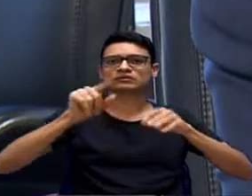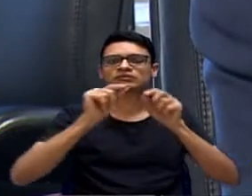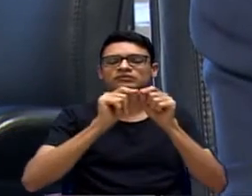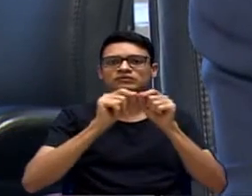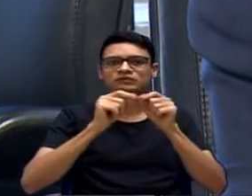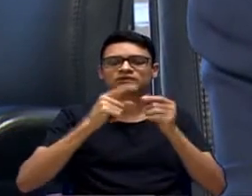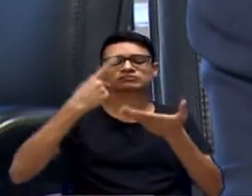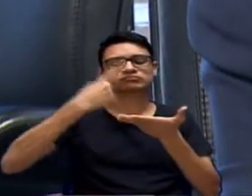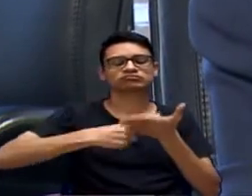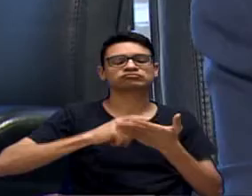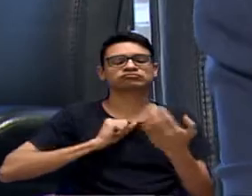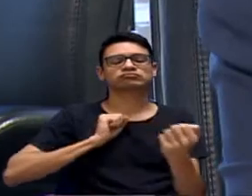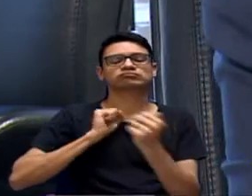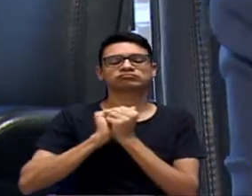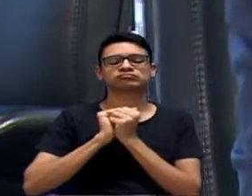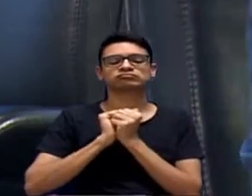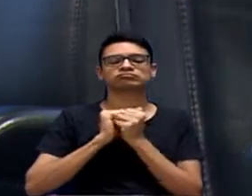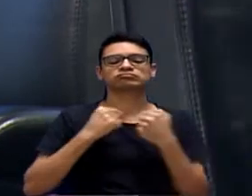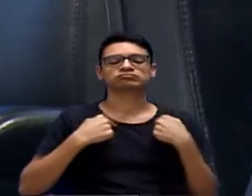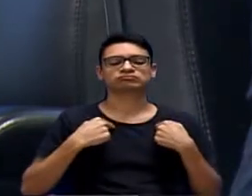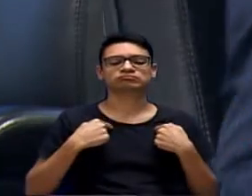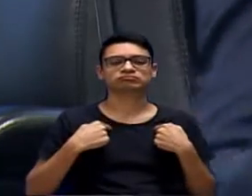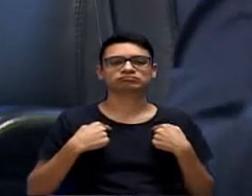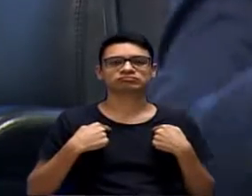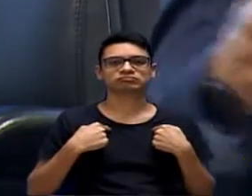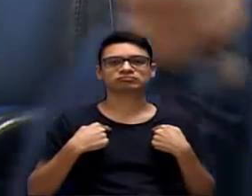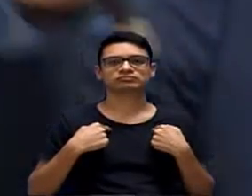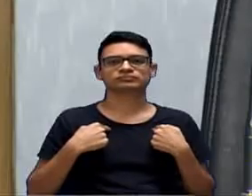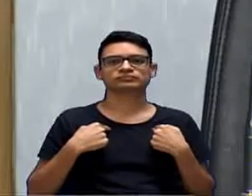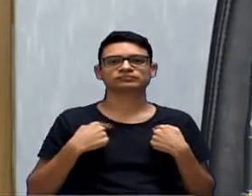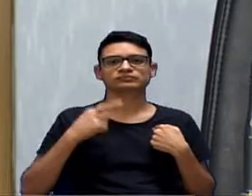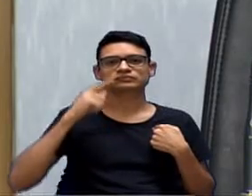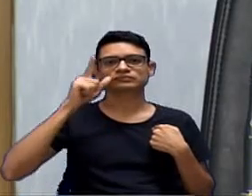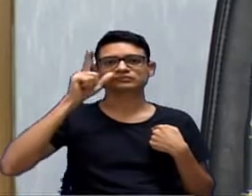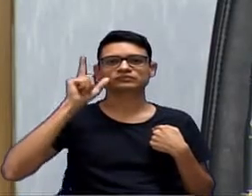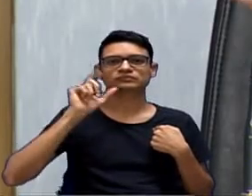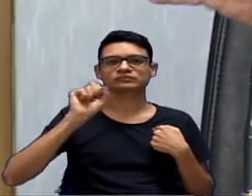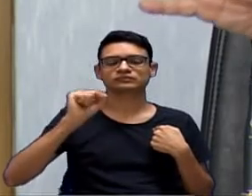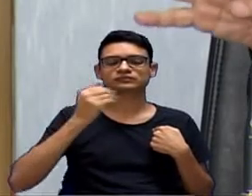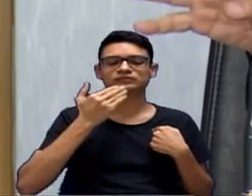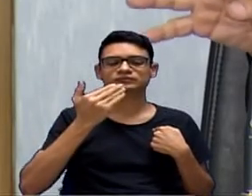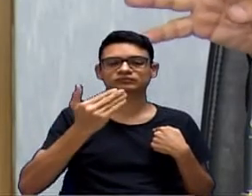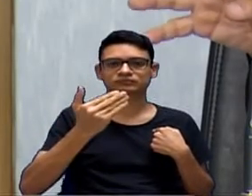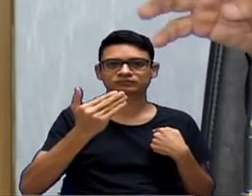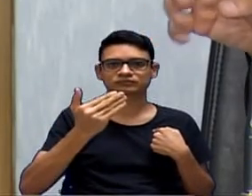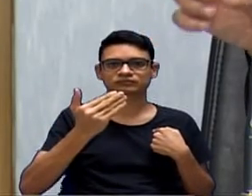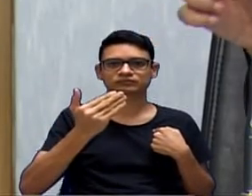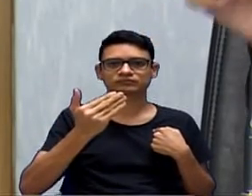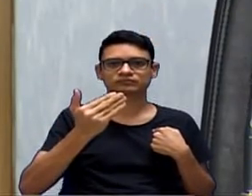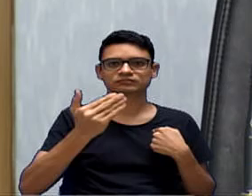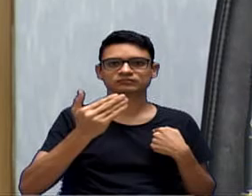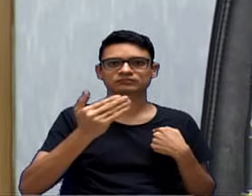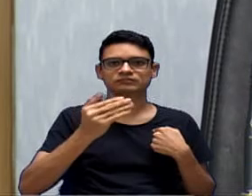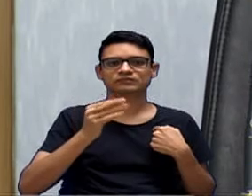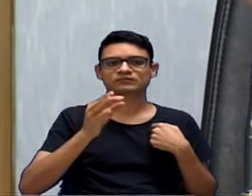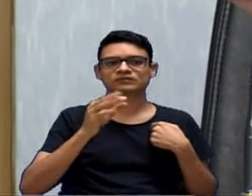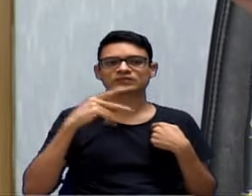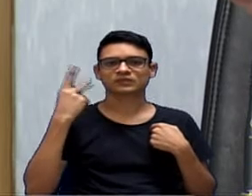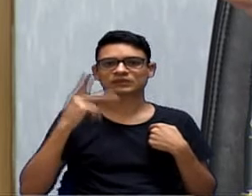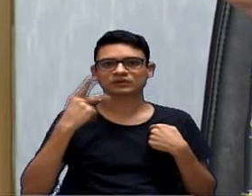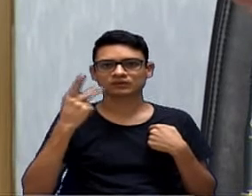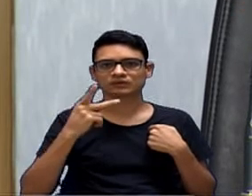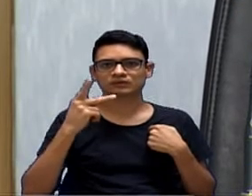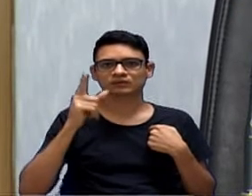Conta com esse vereador aqui. Vereador... A parte só para o Luiz Santos, que ele pediu aqui, do vereador, da parte do